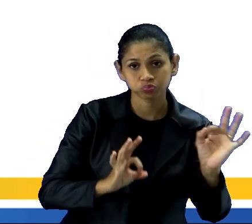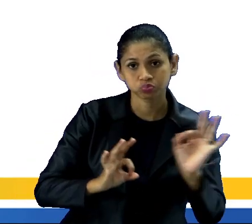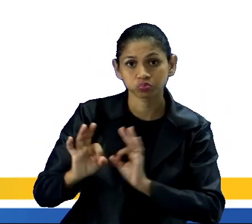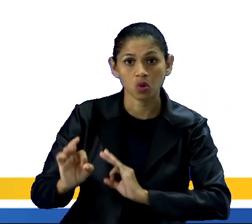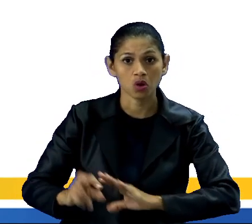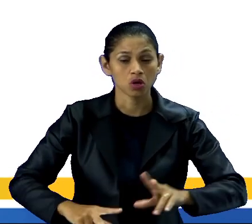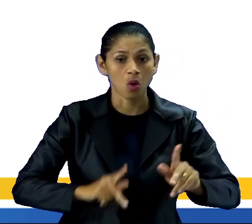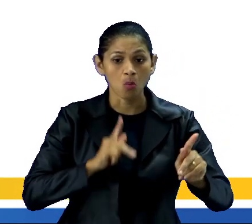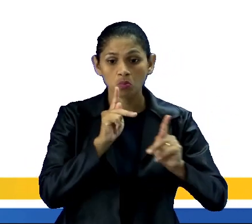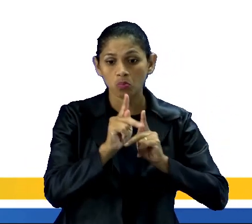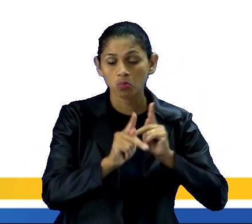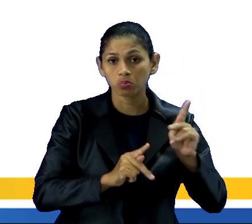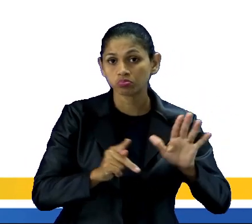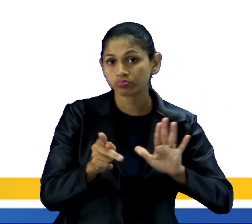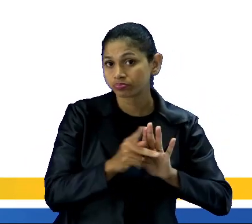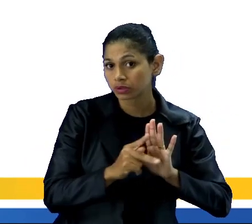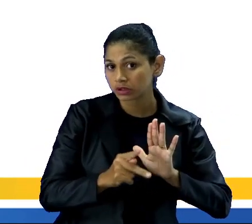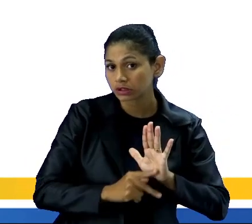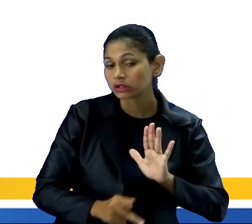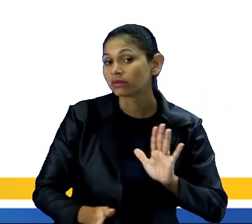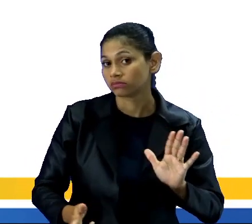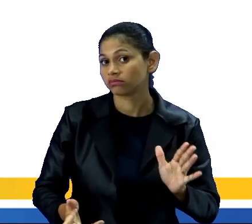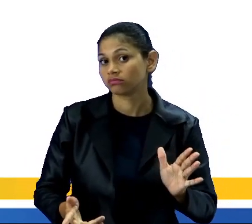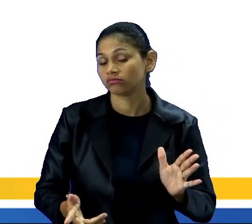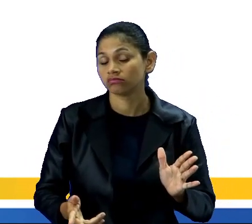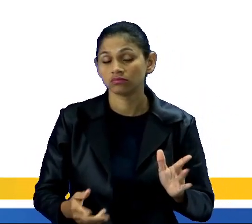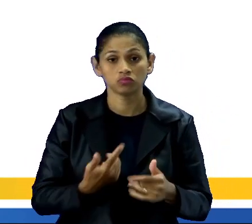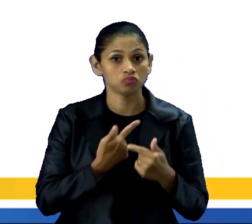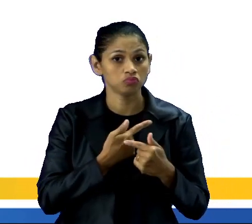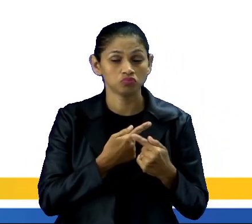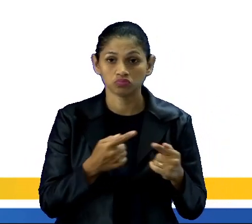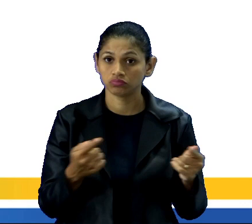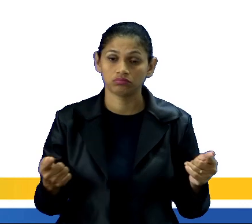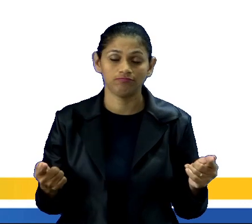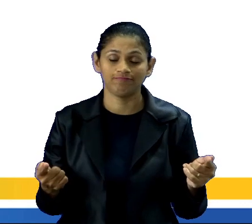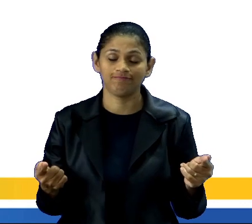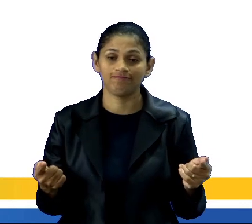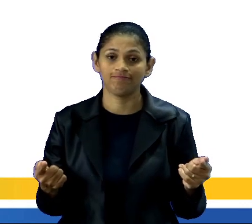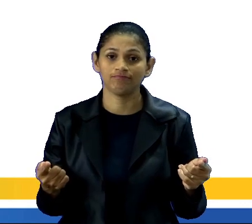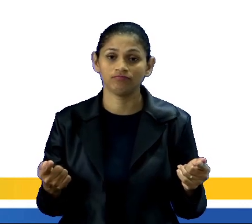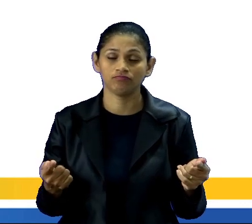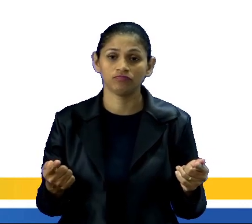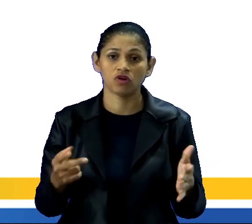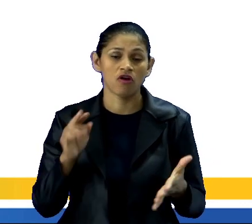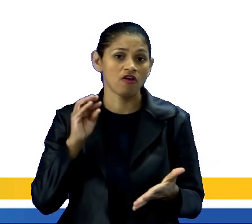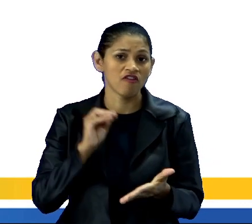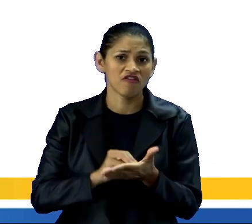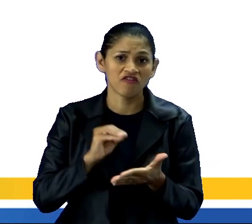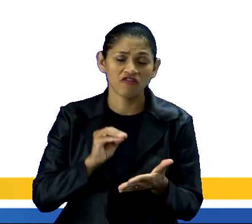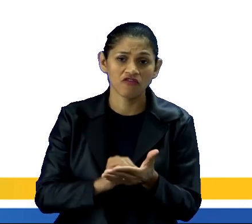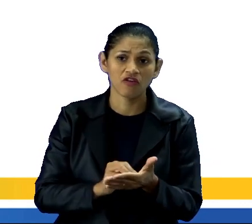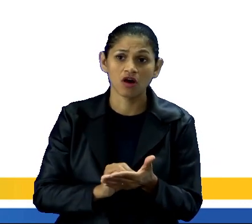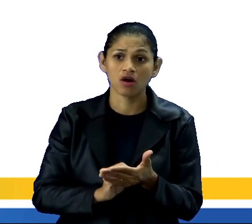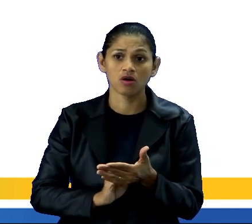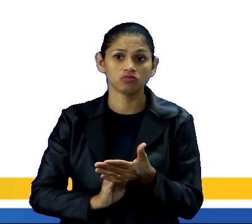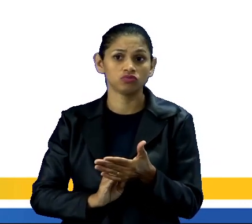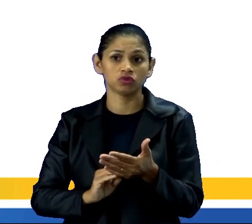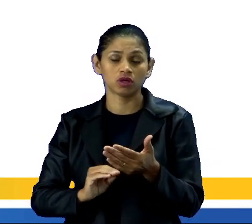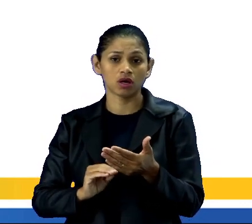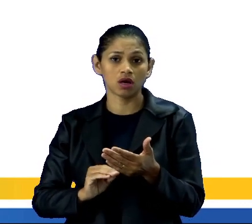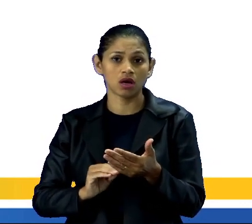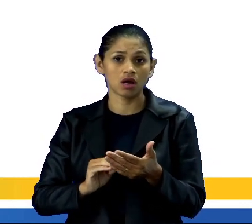essa população, e aí acontece aí essa falta, né, de infraestrutura, a gente vê o